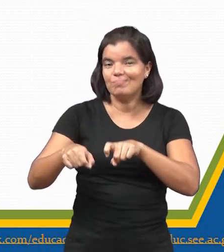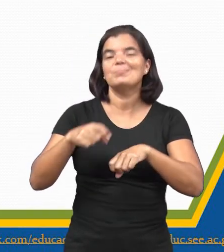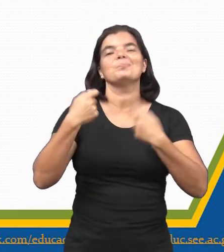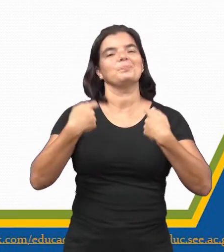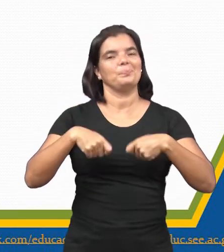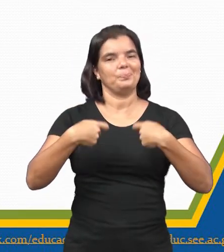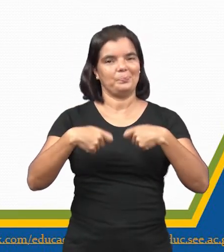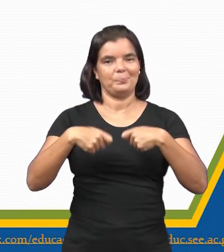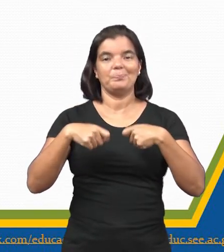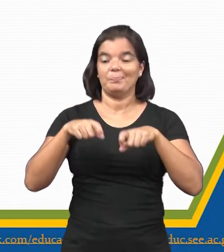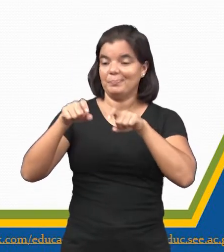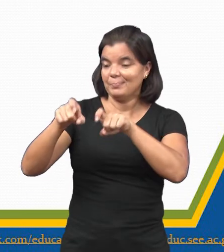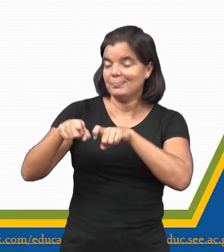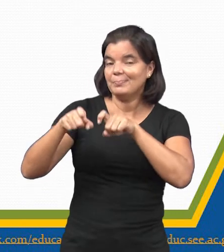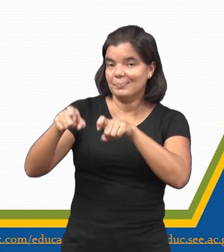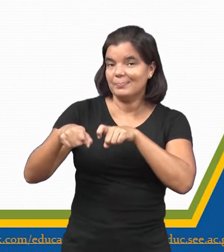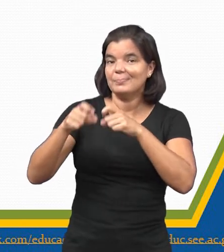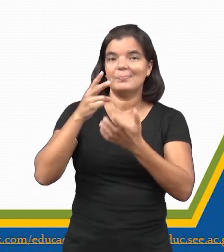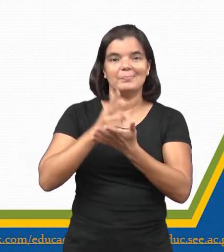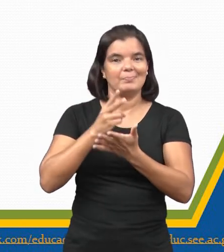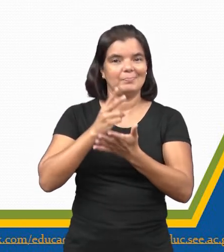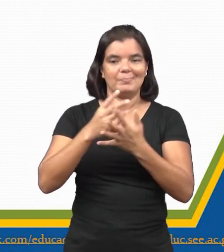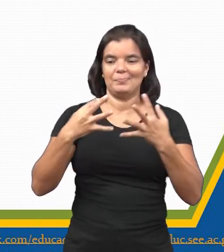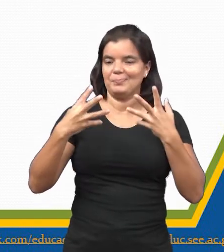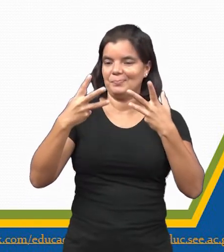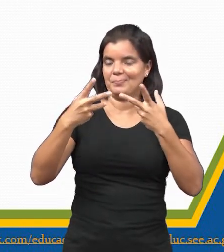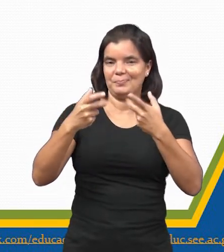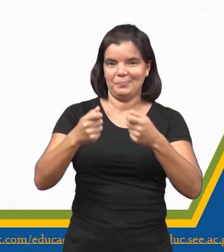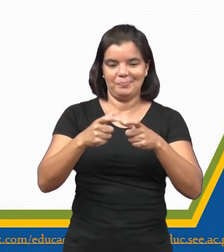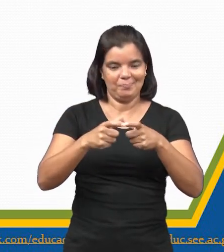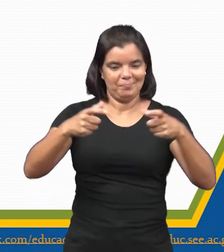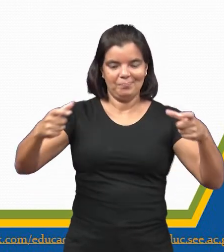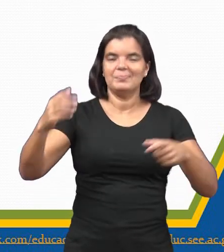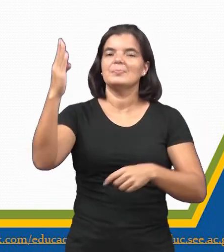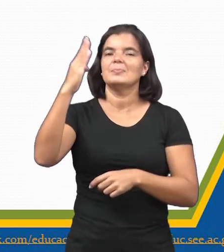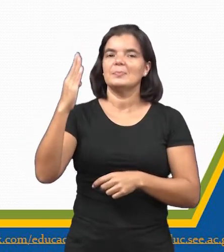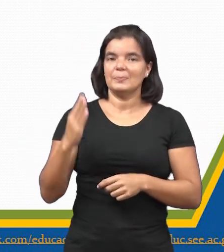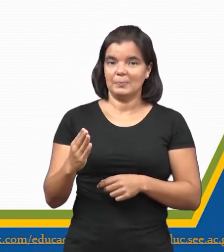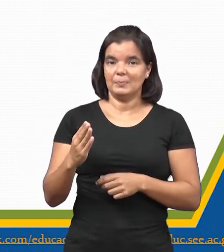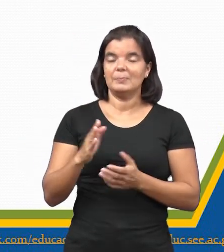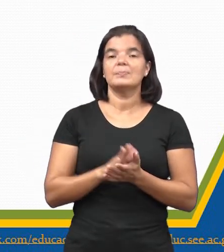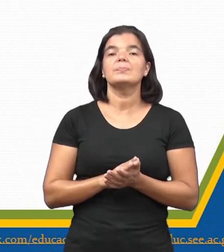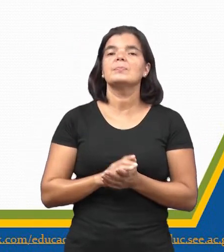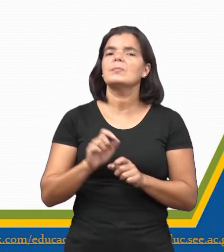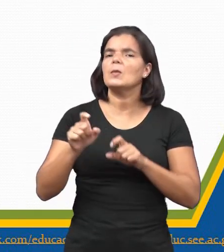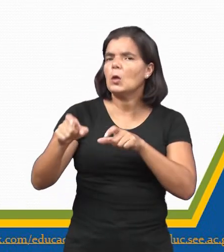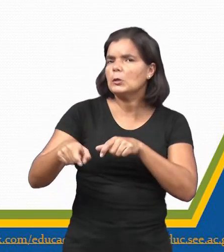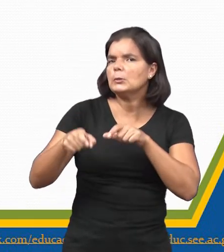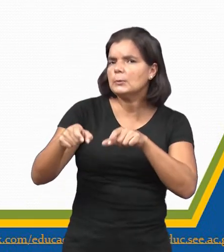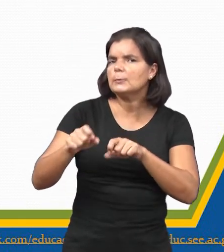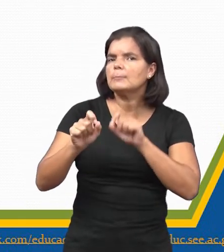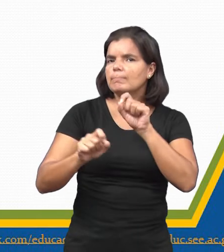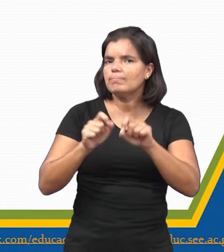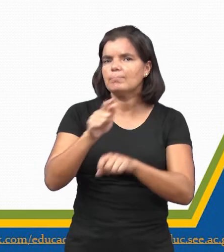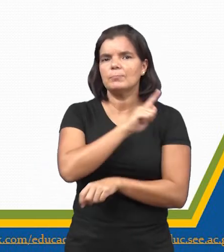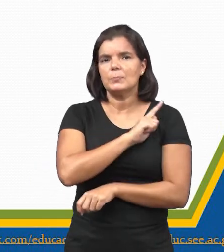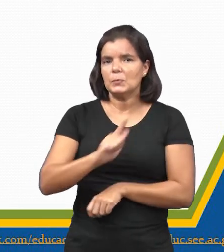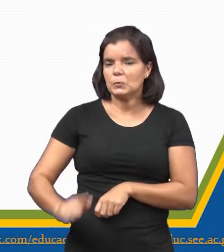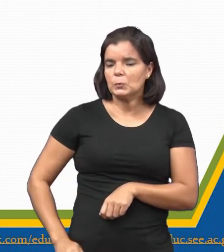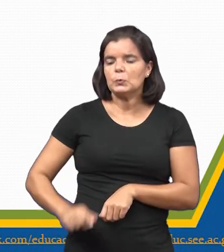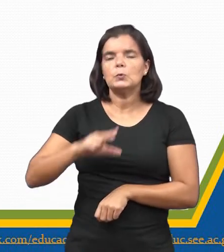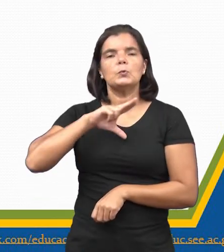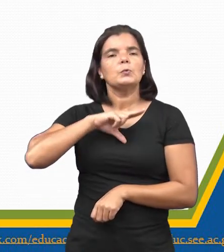necessário colonizar simultaneamente todo o extenso território brasileiro. Essa colonização dirigida pelo governo